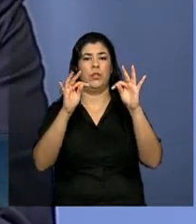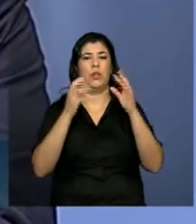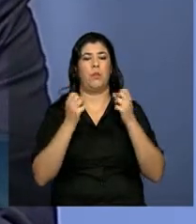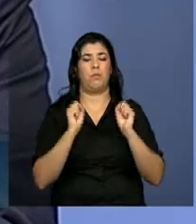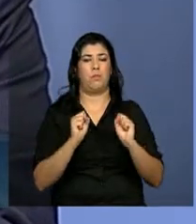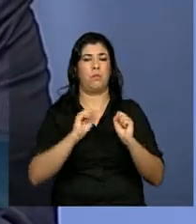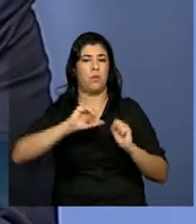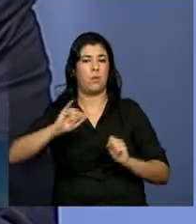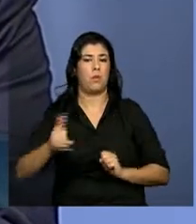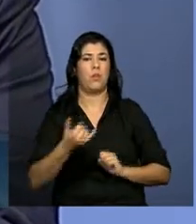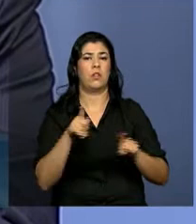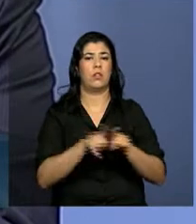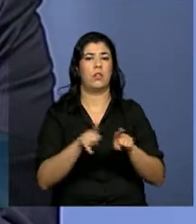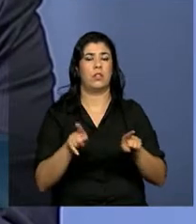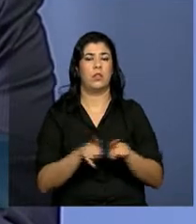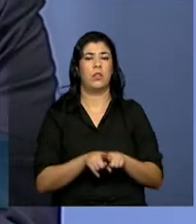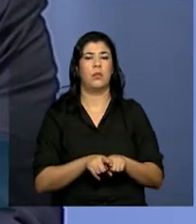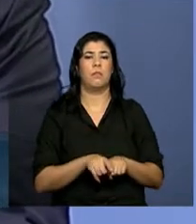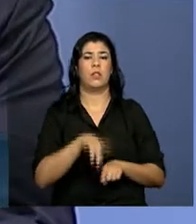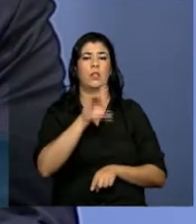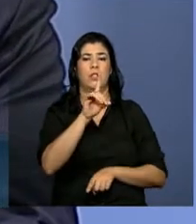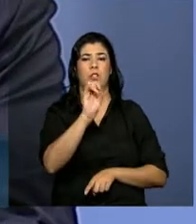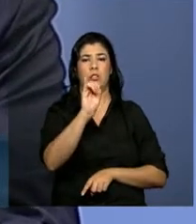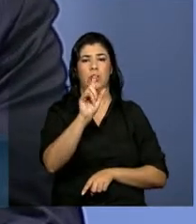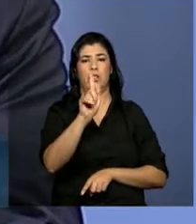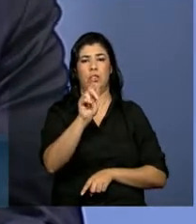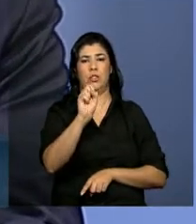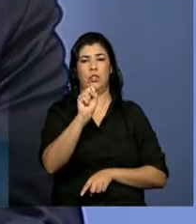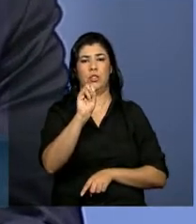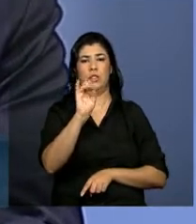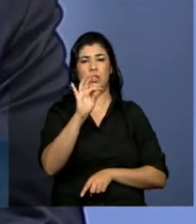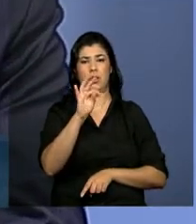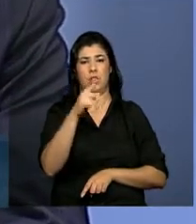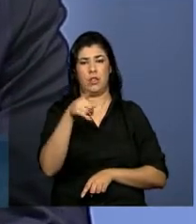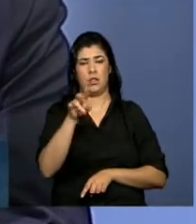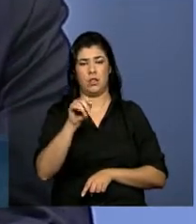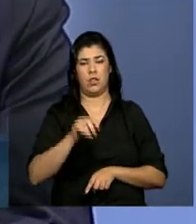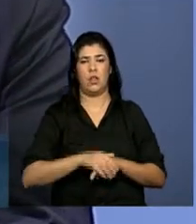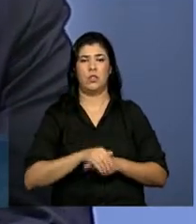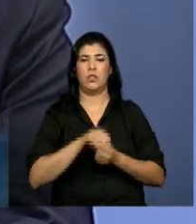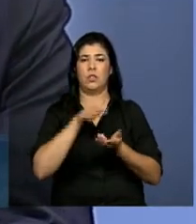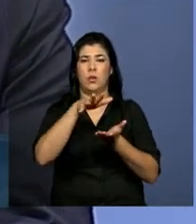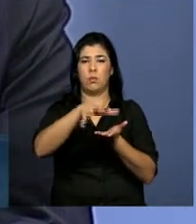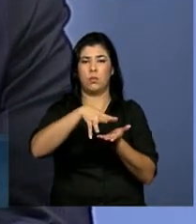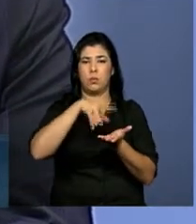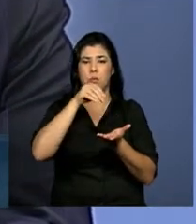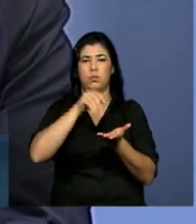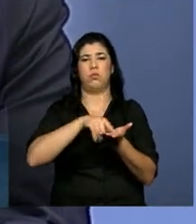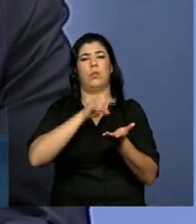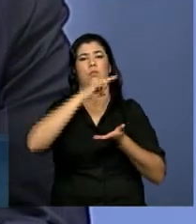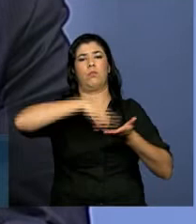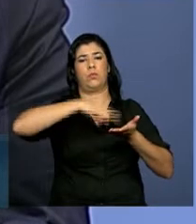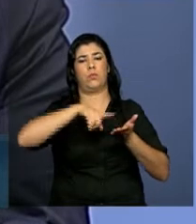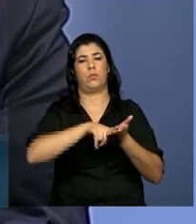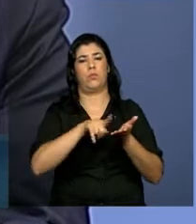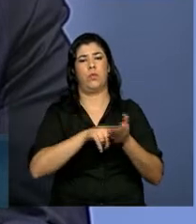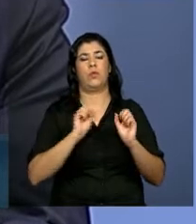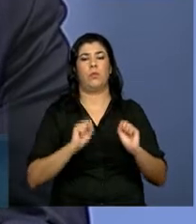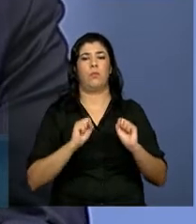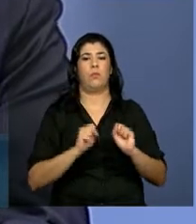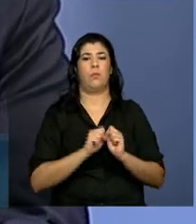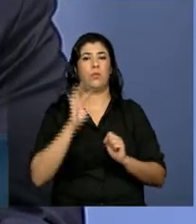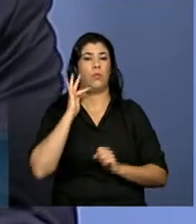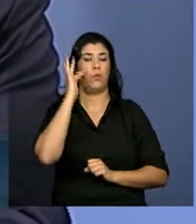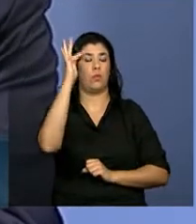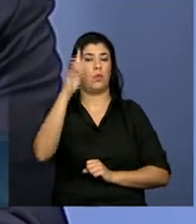a digitalização de documentos, etc. Então, há uma estimativa de que nós vamos